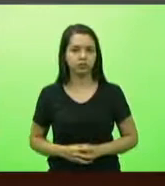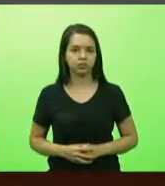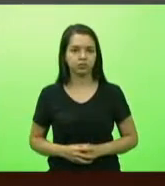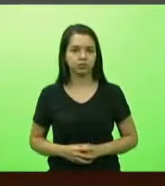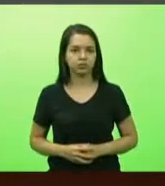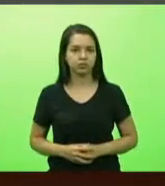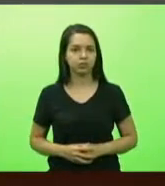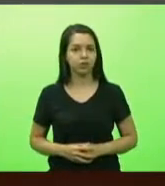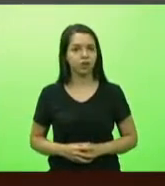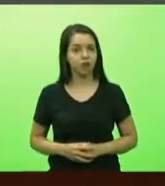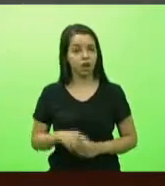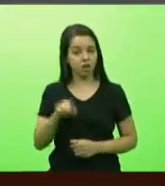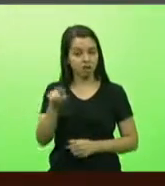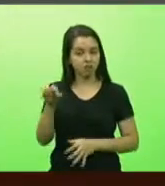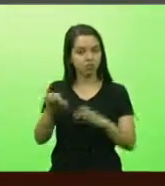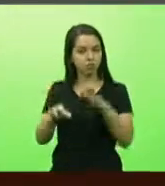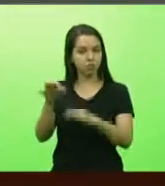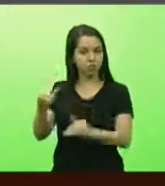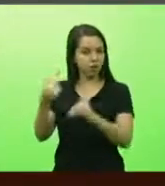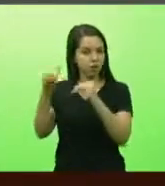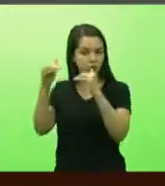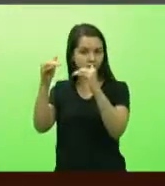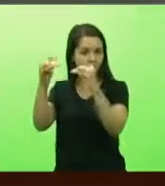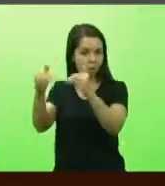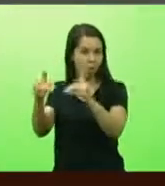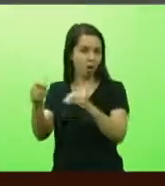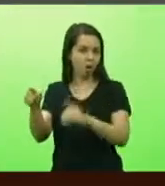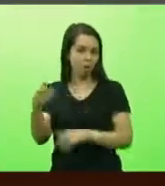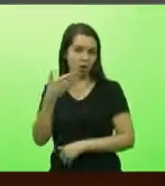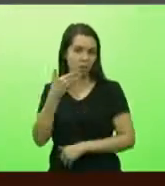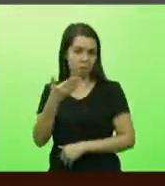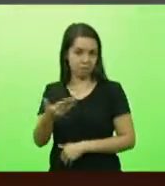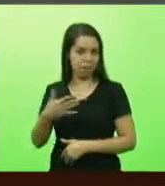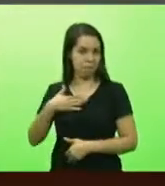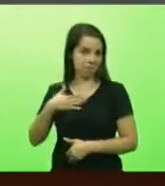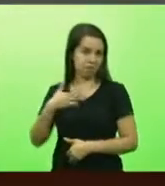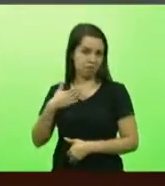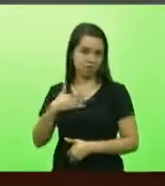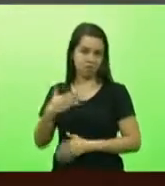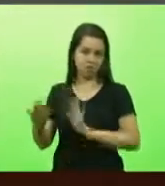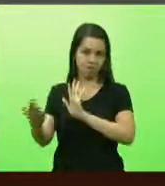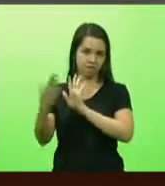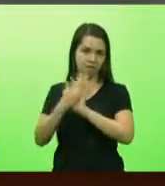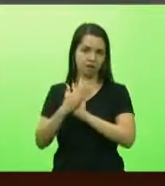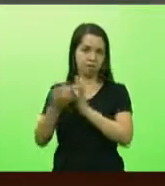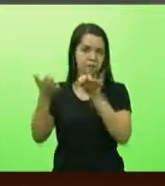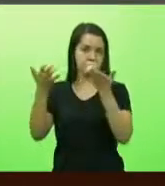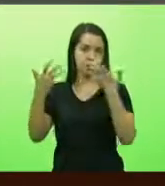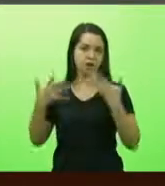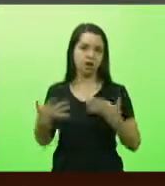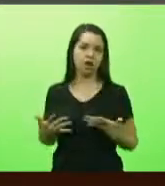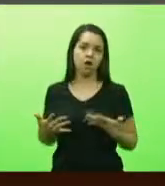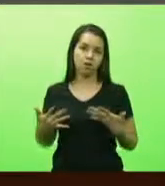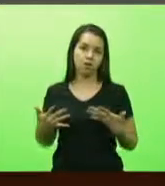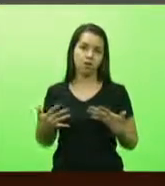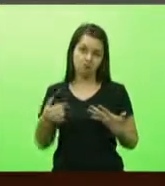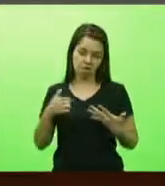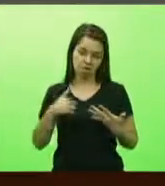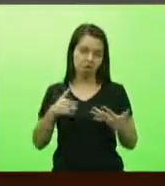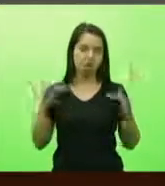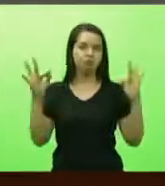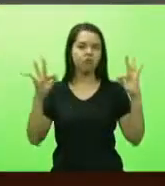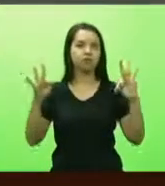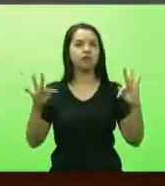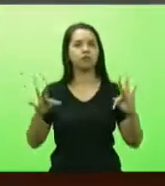desembargadores que vieram trazer essa demanda a este deputado. E eu fico contente, fico